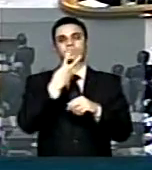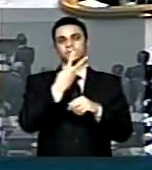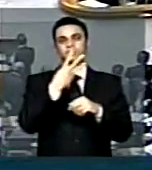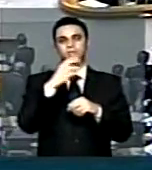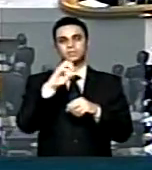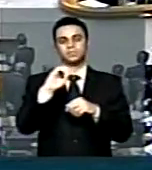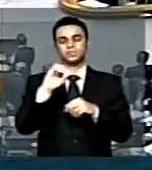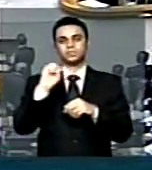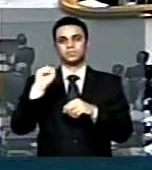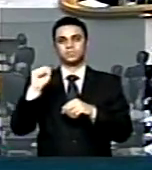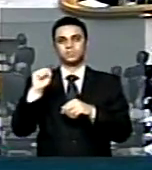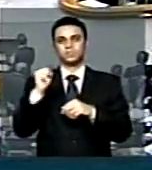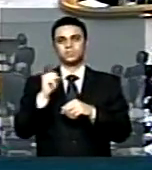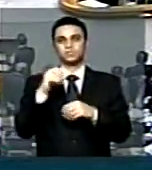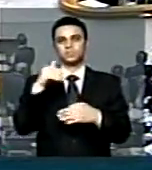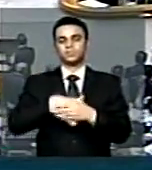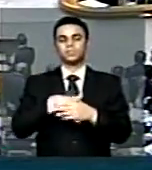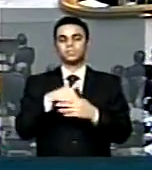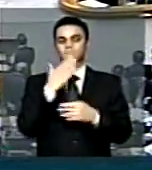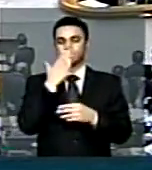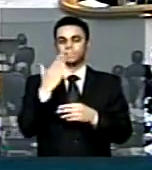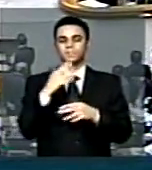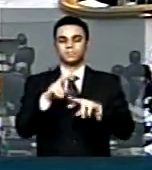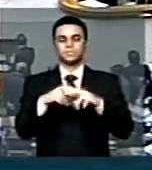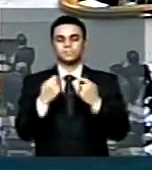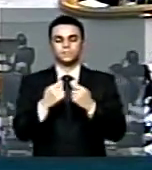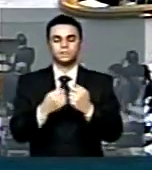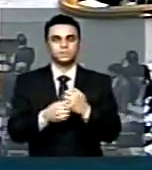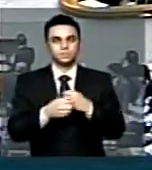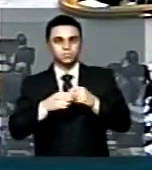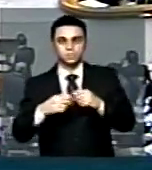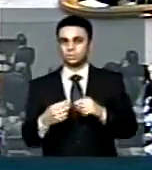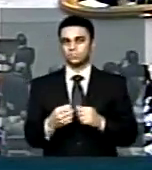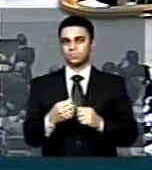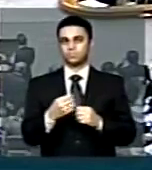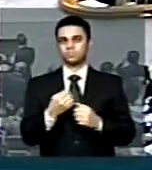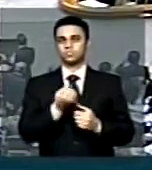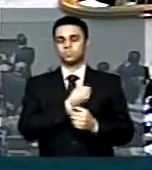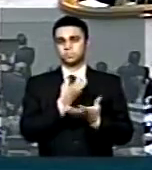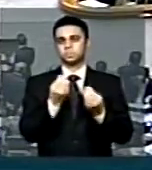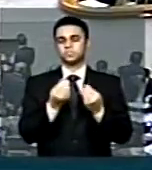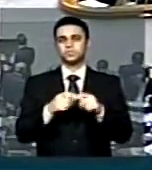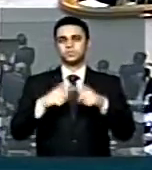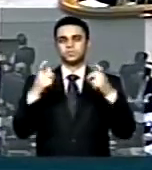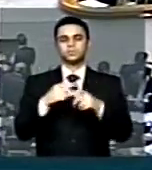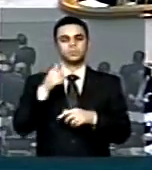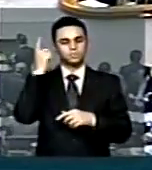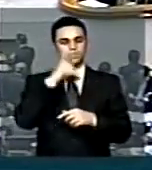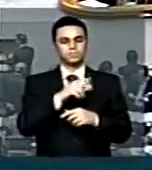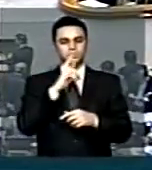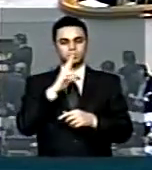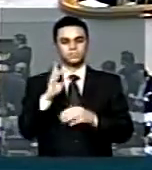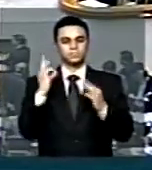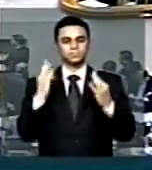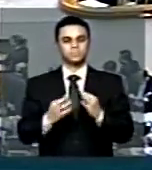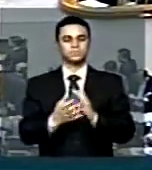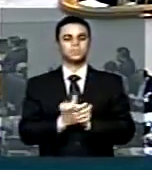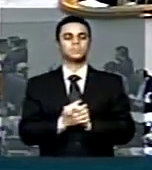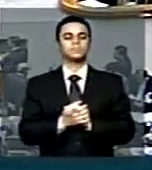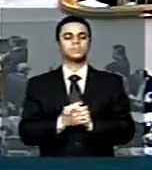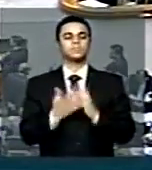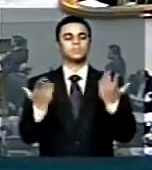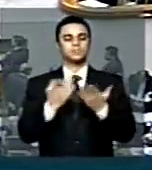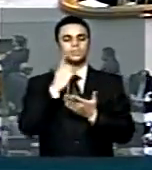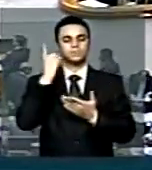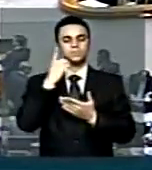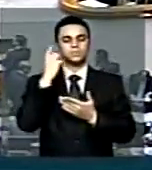favoráveis, é necessário um número altíssimo, próximo de 400, para que o resultado seja garantido. O deputado Nelson